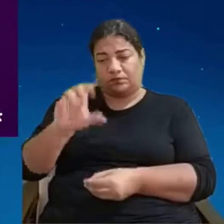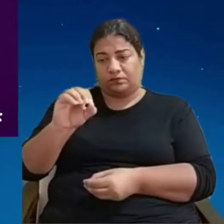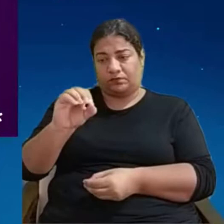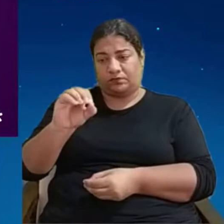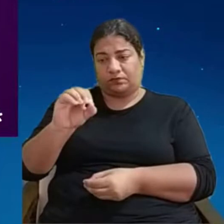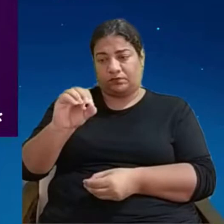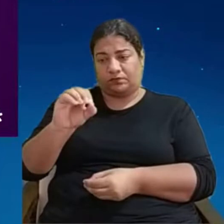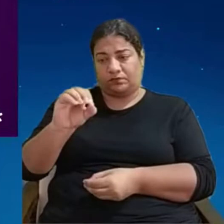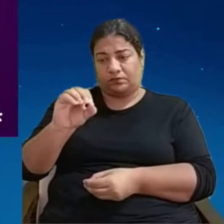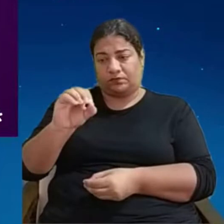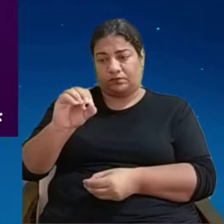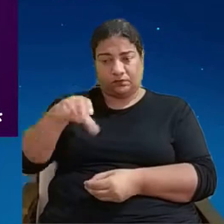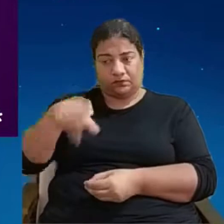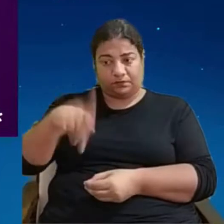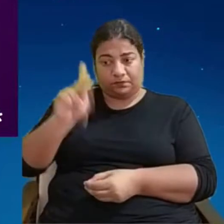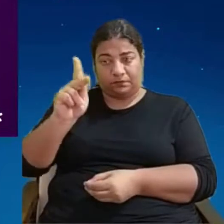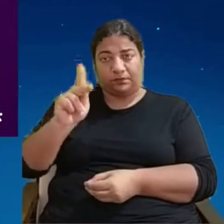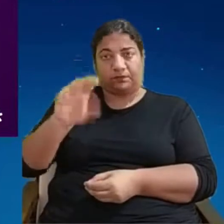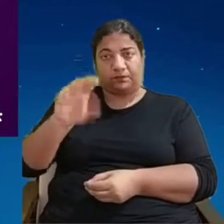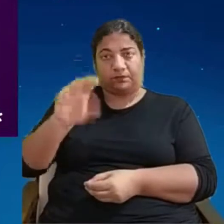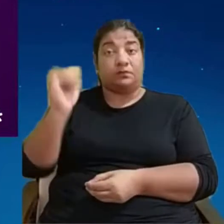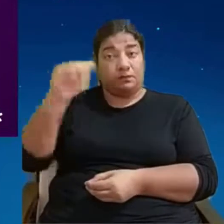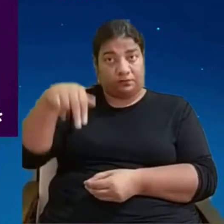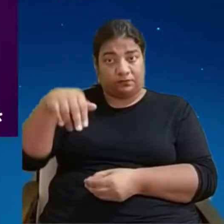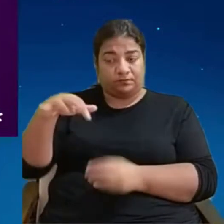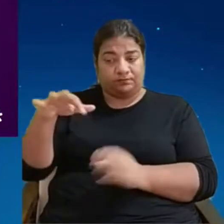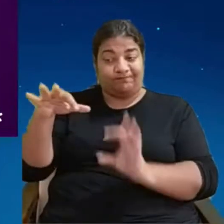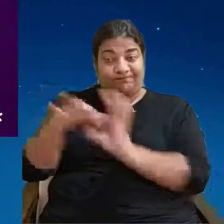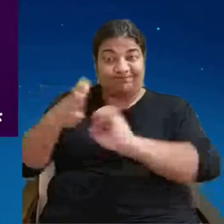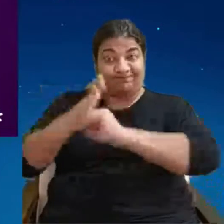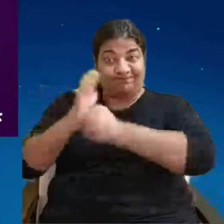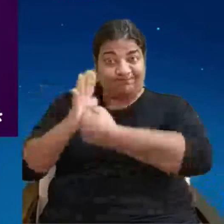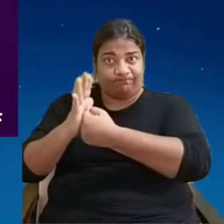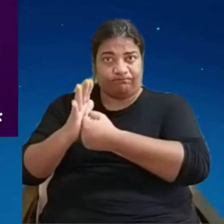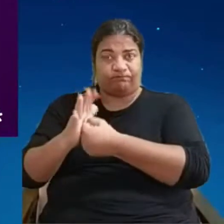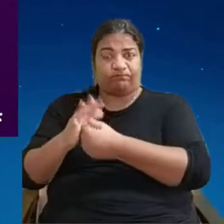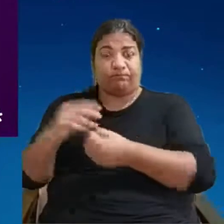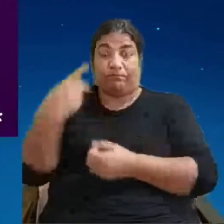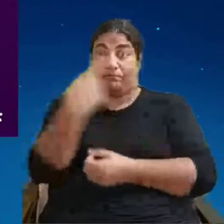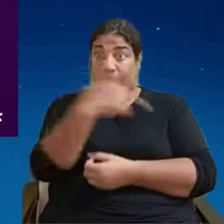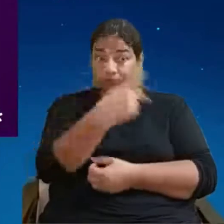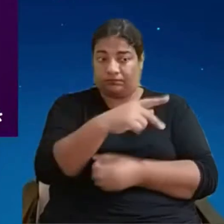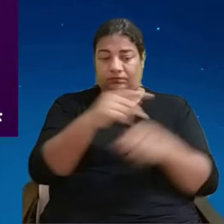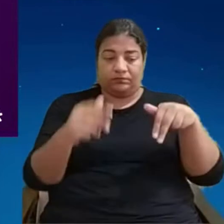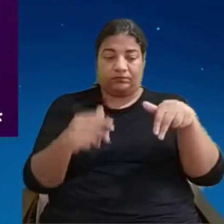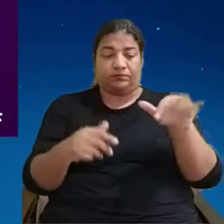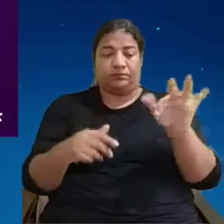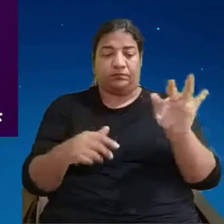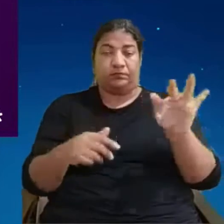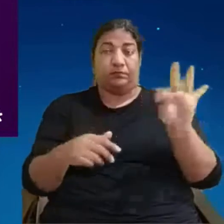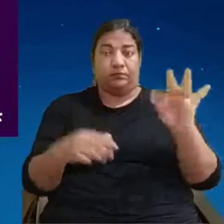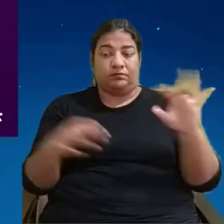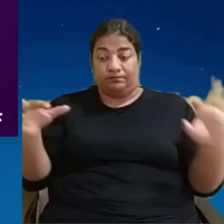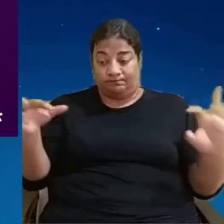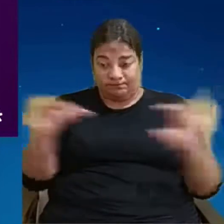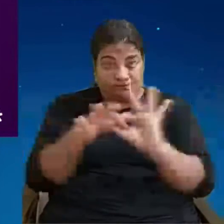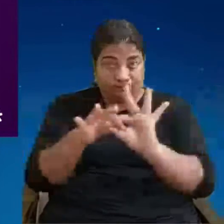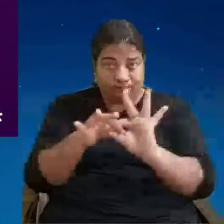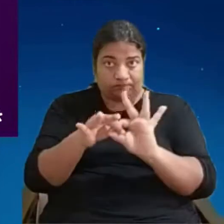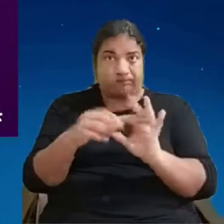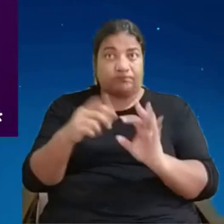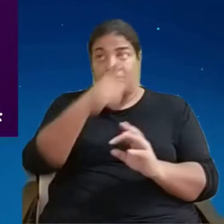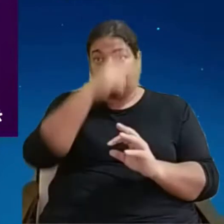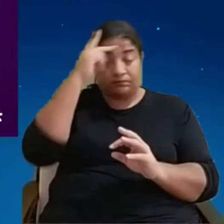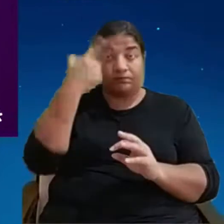está associado a um blockchain que te garante que isso é só seu e você não consegue replicar. Por que eu estou falando